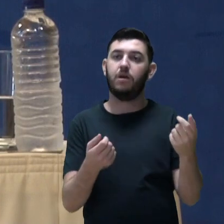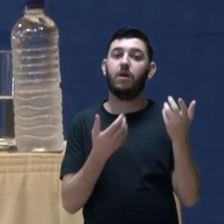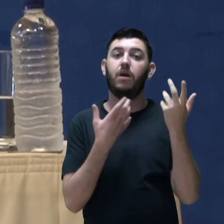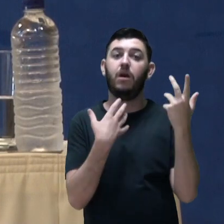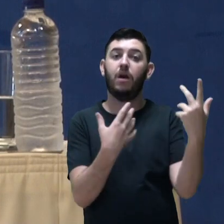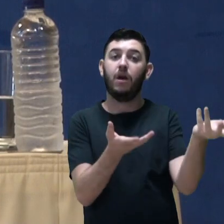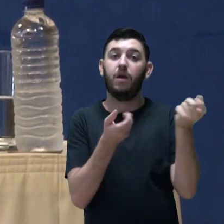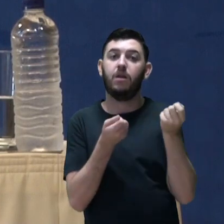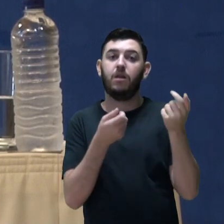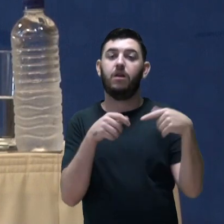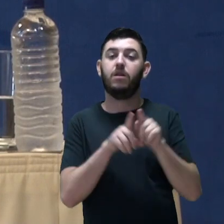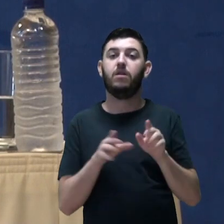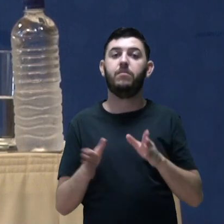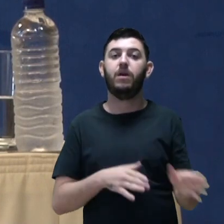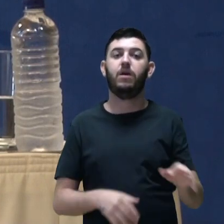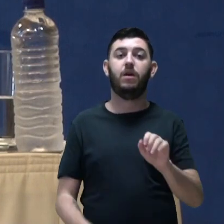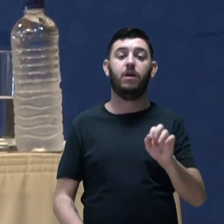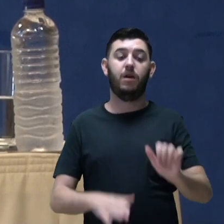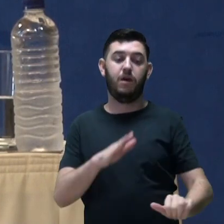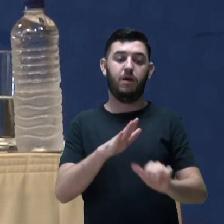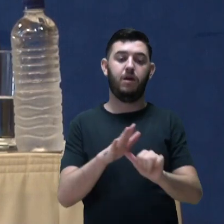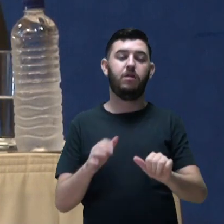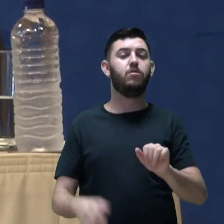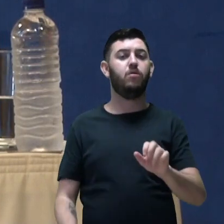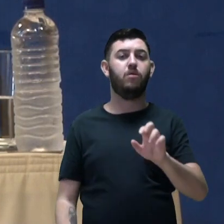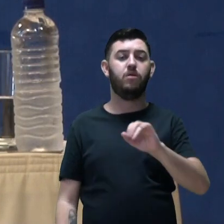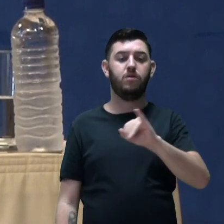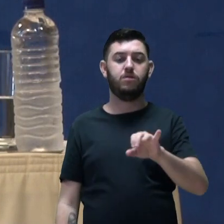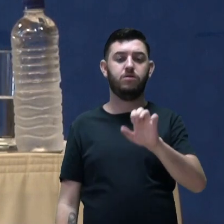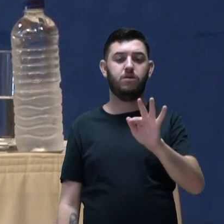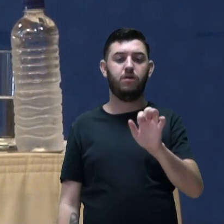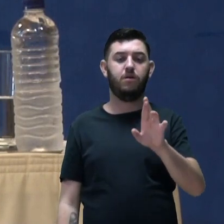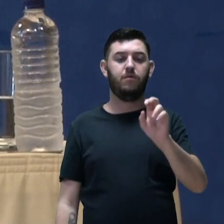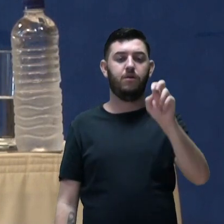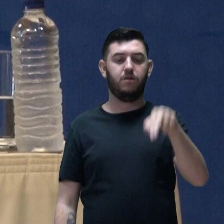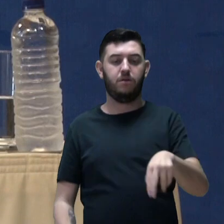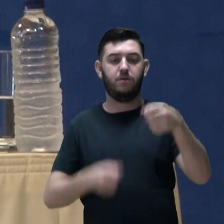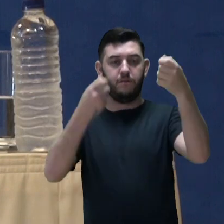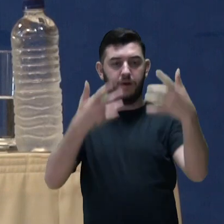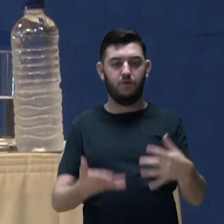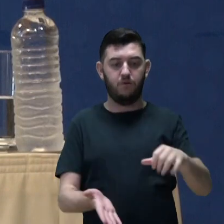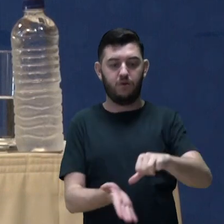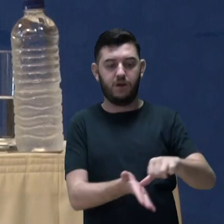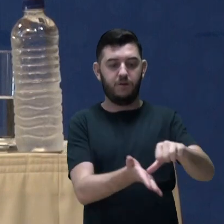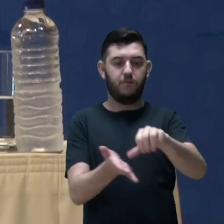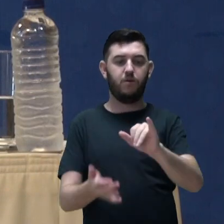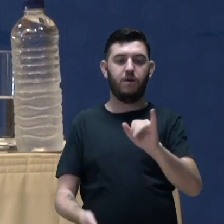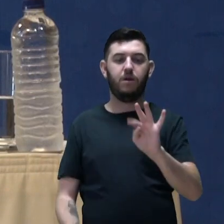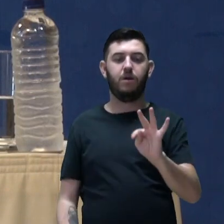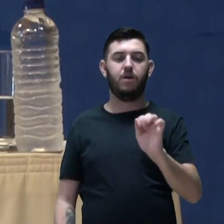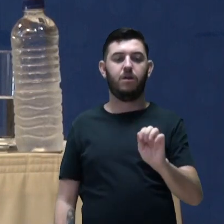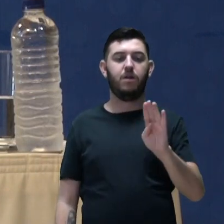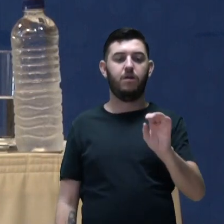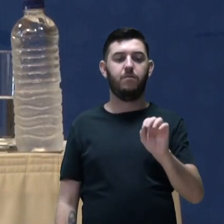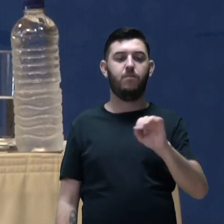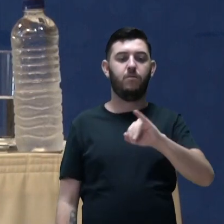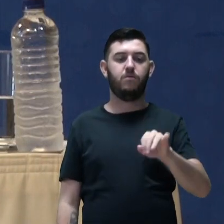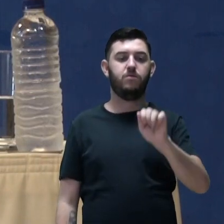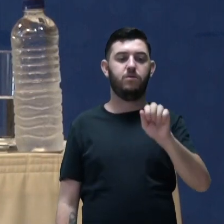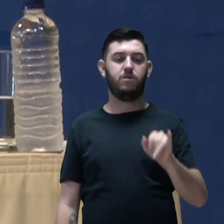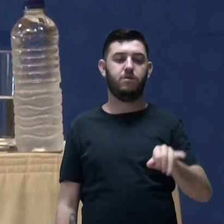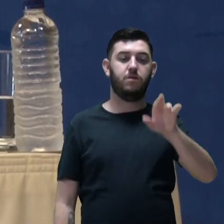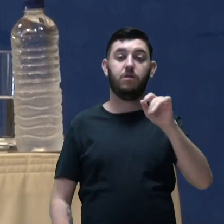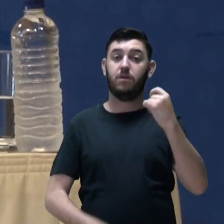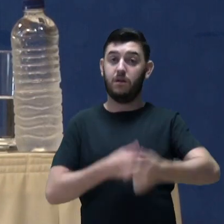informação em relação ao campus de Itaboraí, que hoje saiu à sua portaria de autorização, e já estão trabalhando, então,